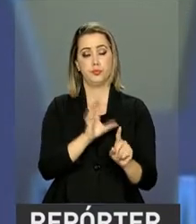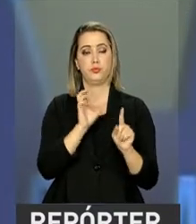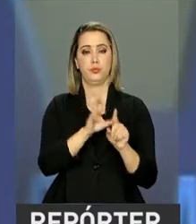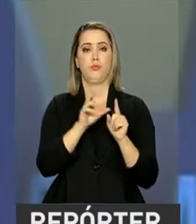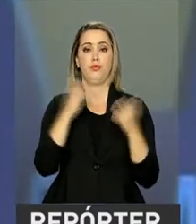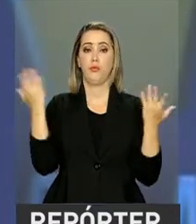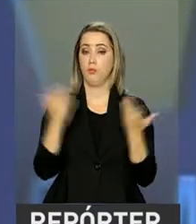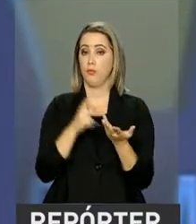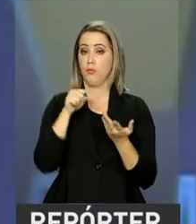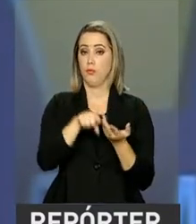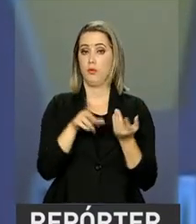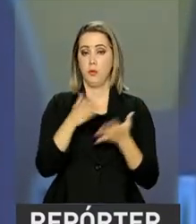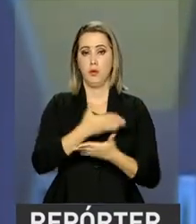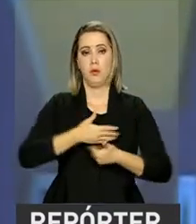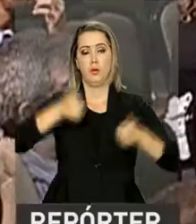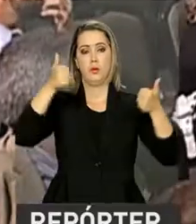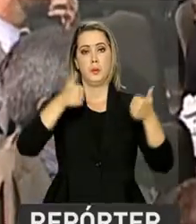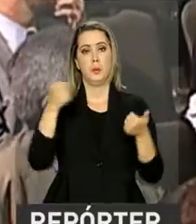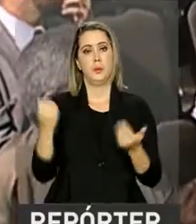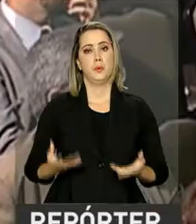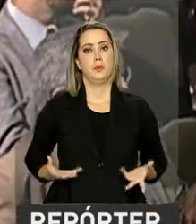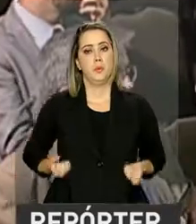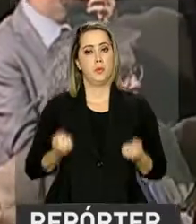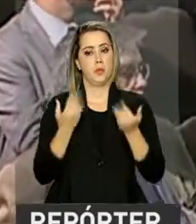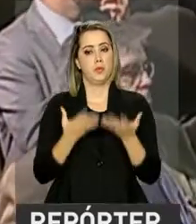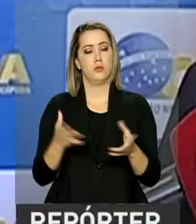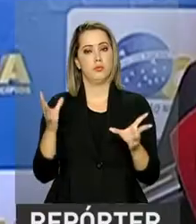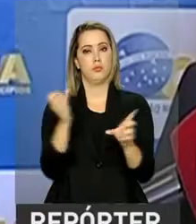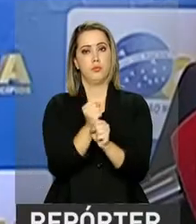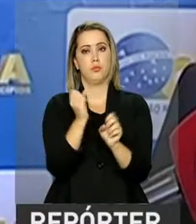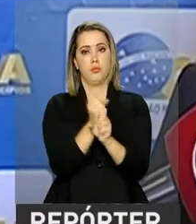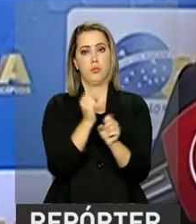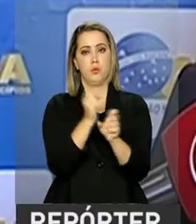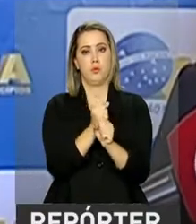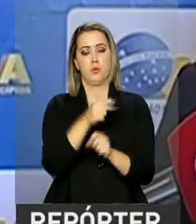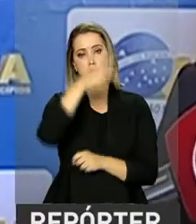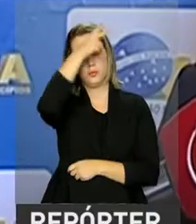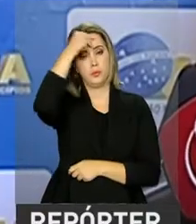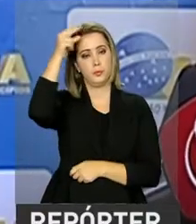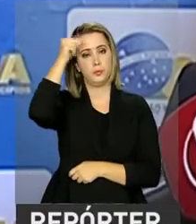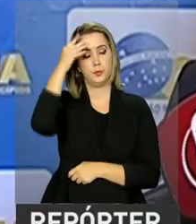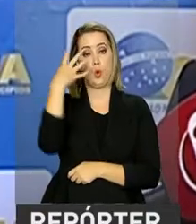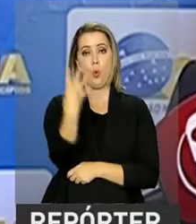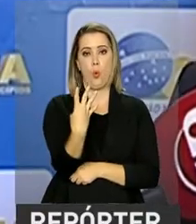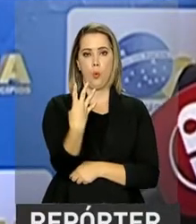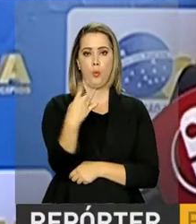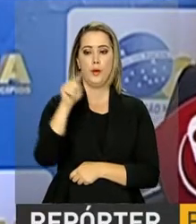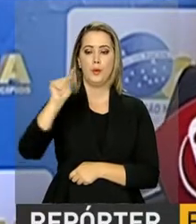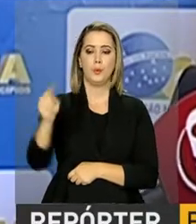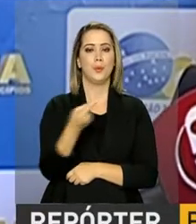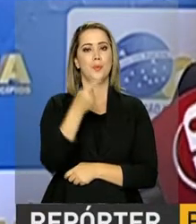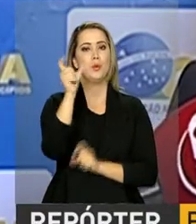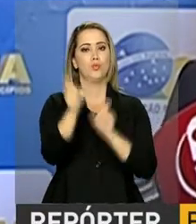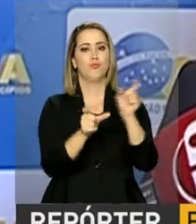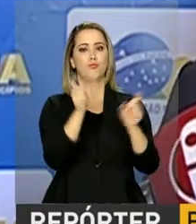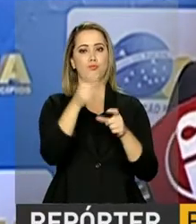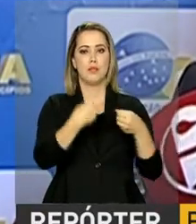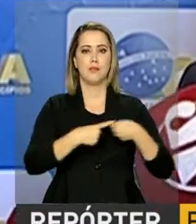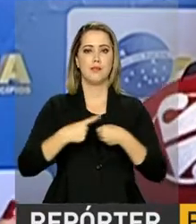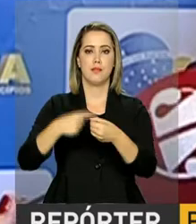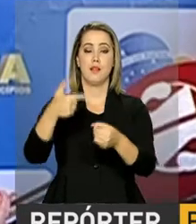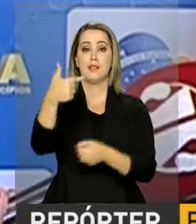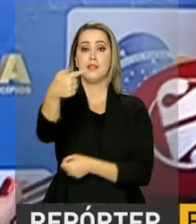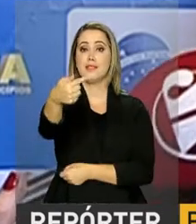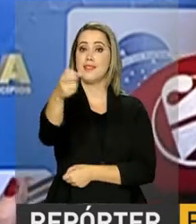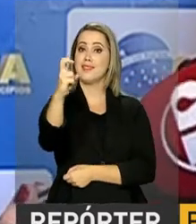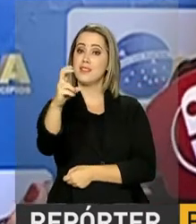imediato na melhora das contas das prefeituras. A dívida de 4 mil municípios é de R 75 bilhões. Com isso que